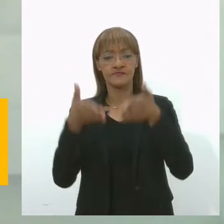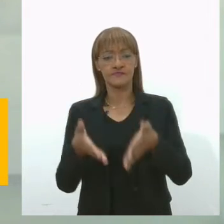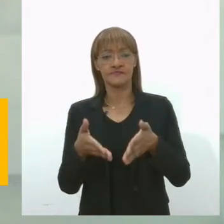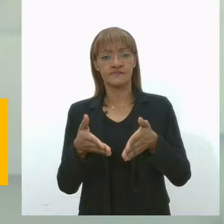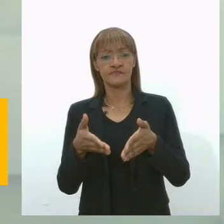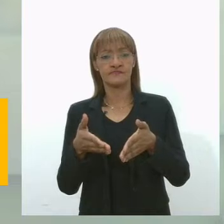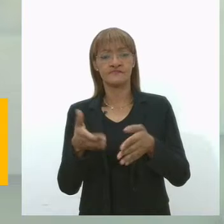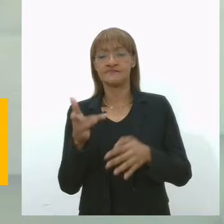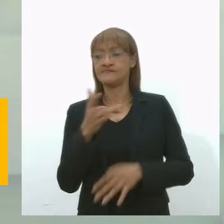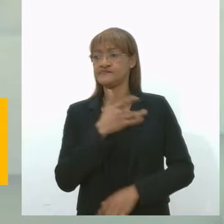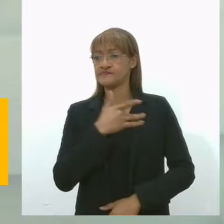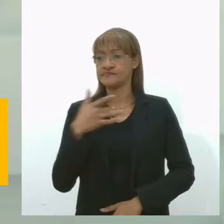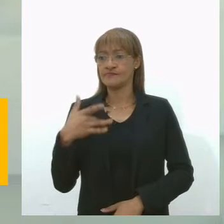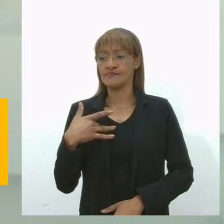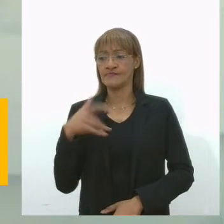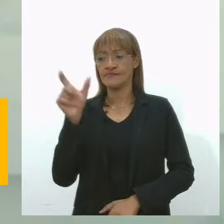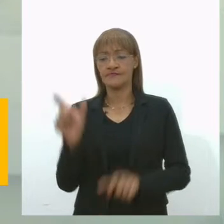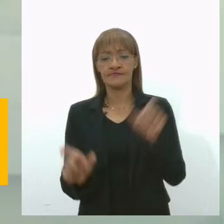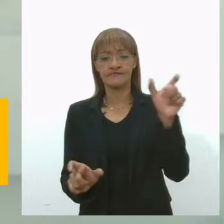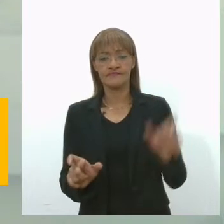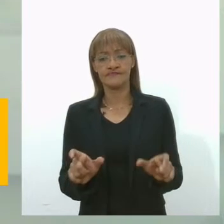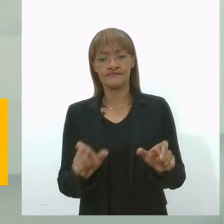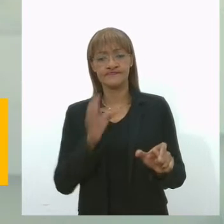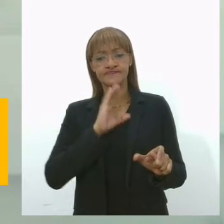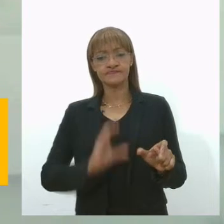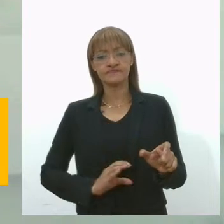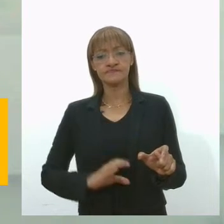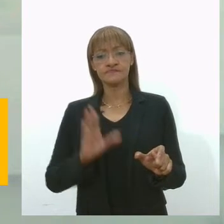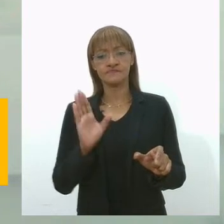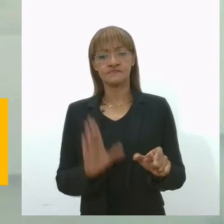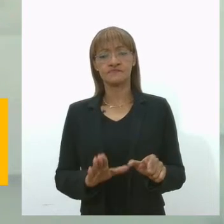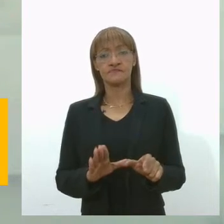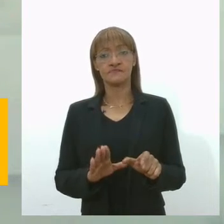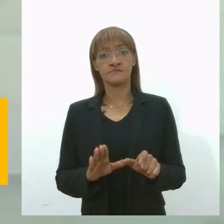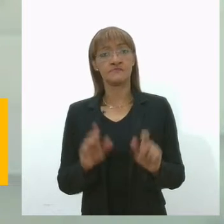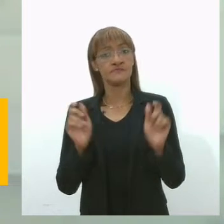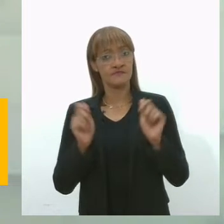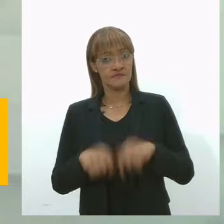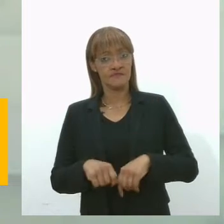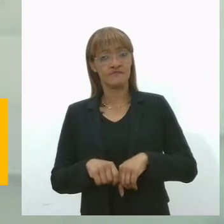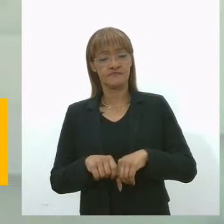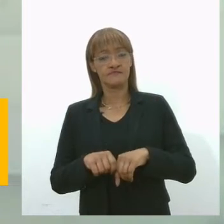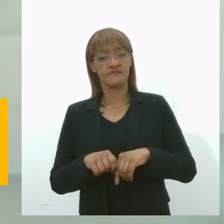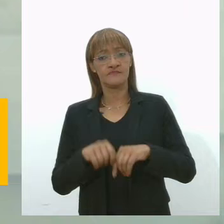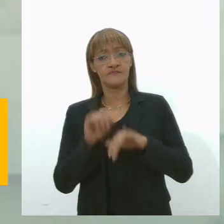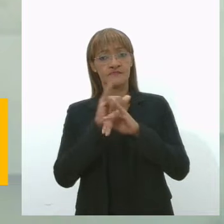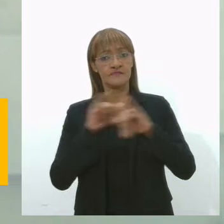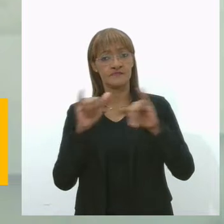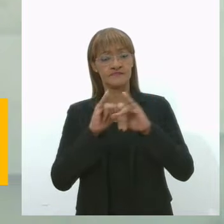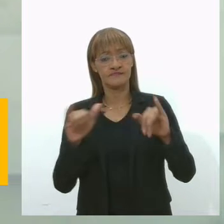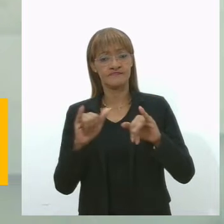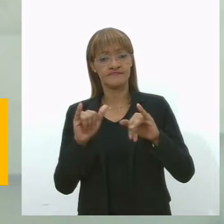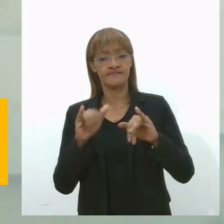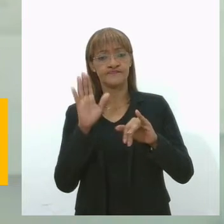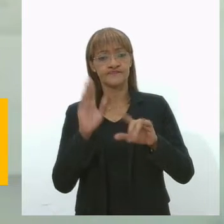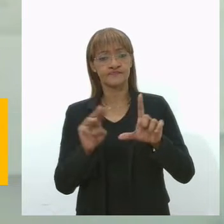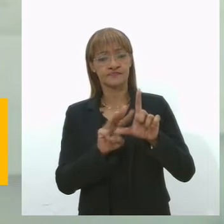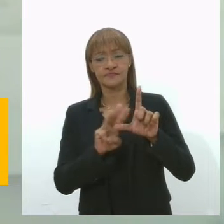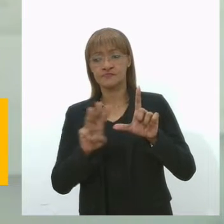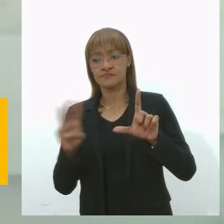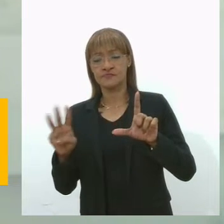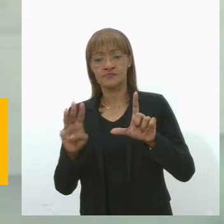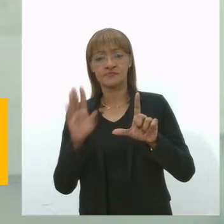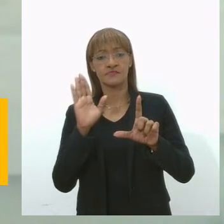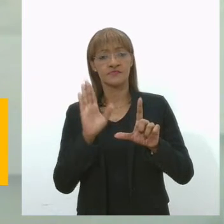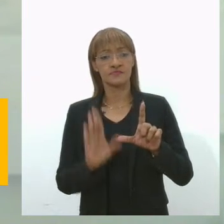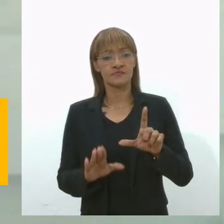do cidadão sergipano. Para essas e outras informações, Denise, acesse o nosso site, al.se.leg.br.